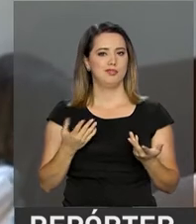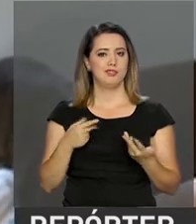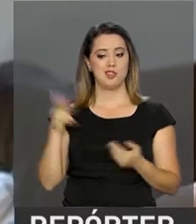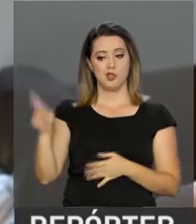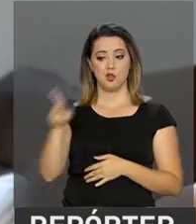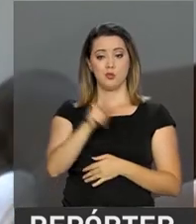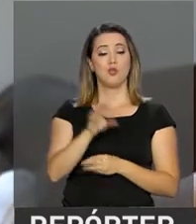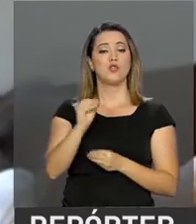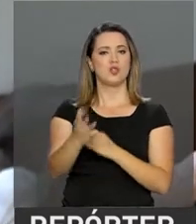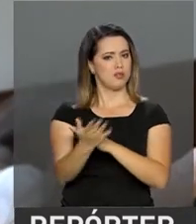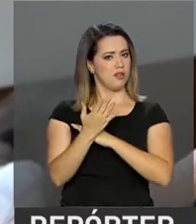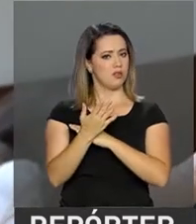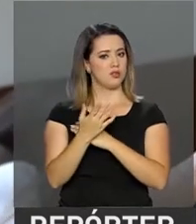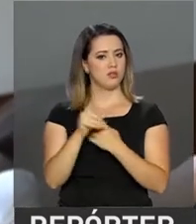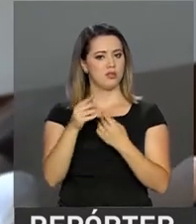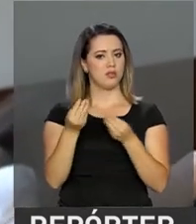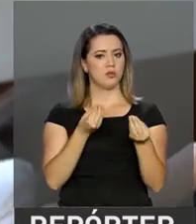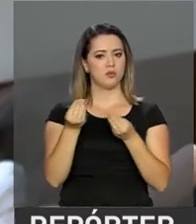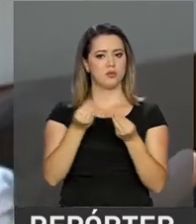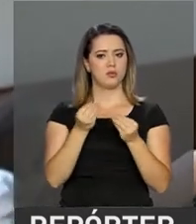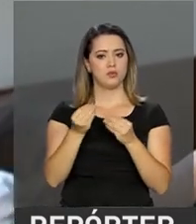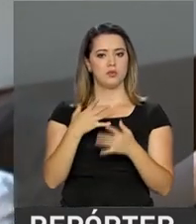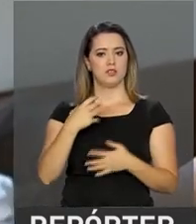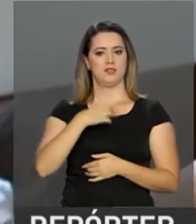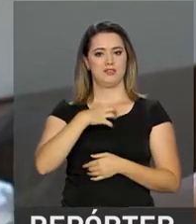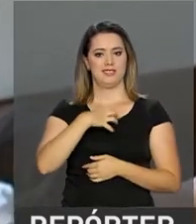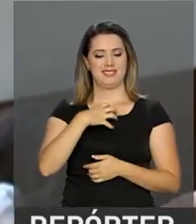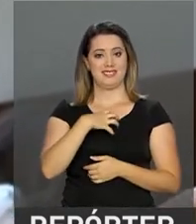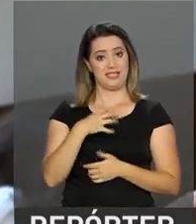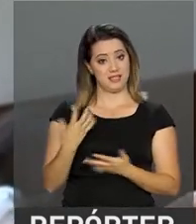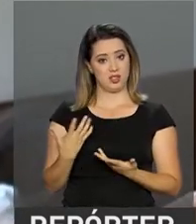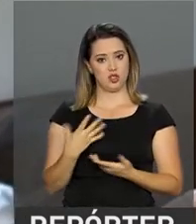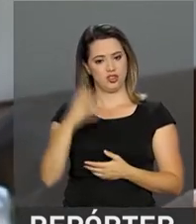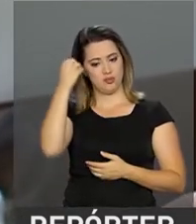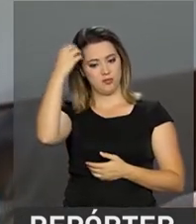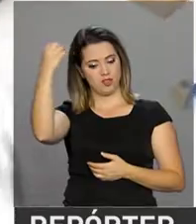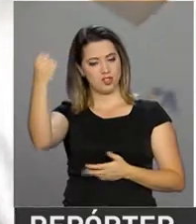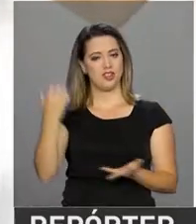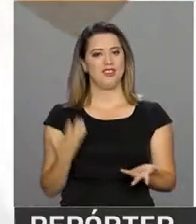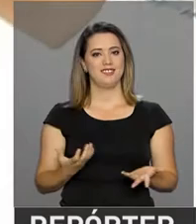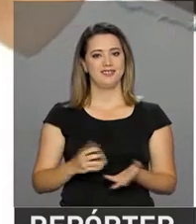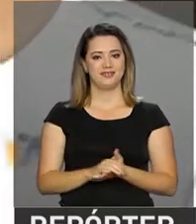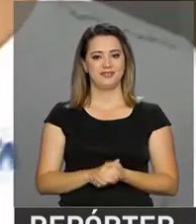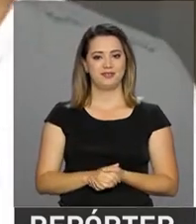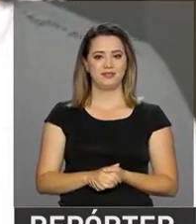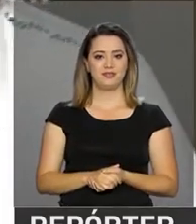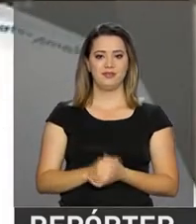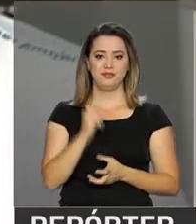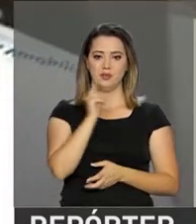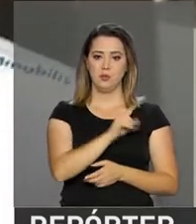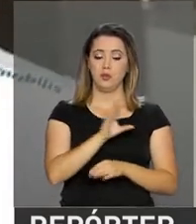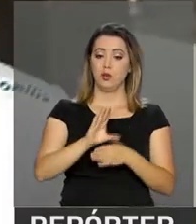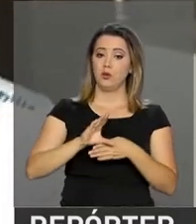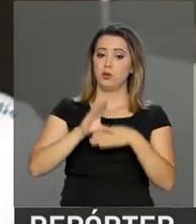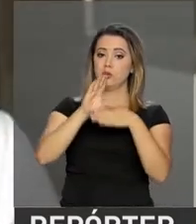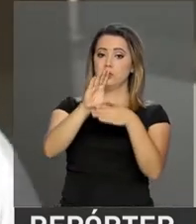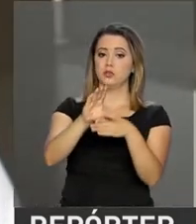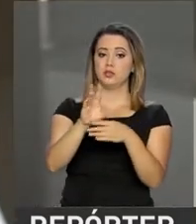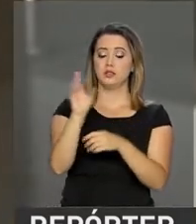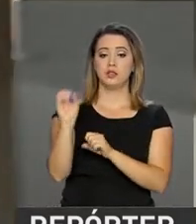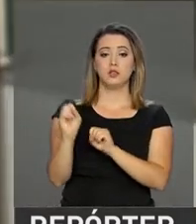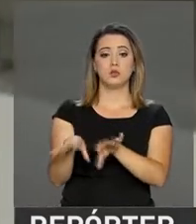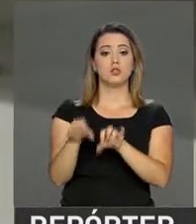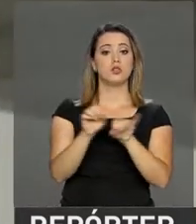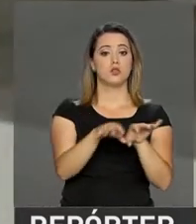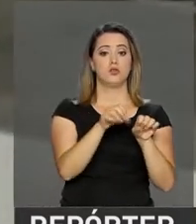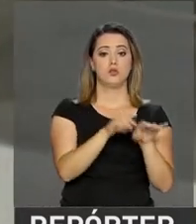professores que ajudaram ela, e como que ela está se sentindo para ir, né, sozinha, para o Chile. Para a Margarete Toba, coordenadora pedagógica